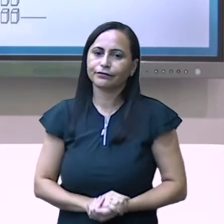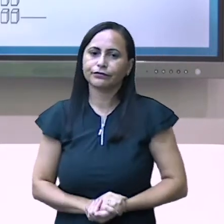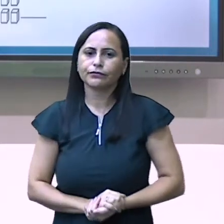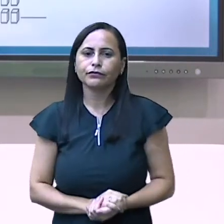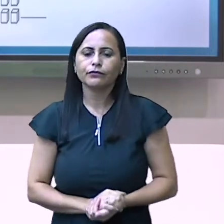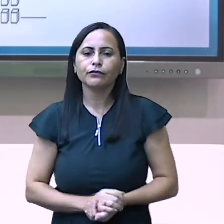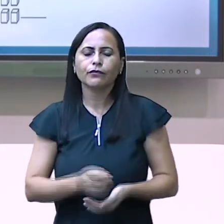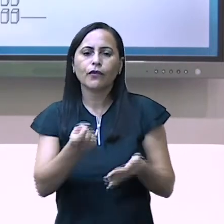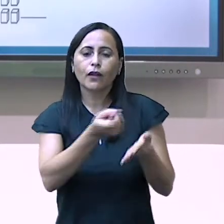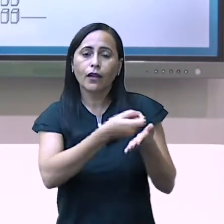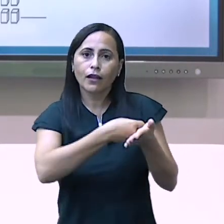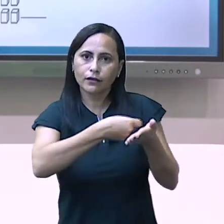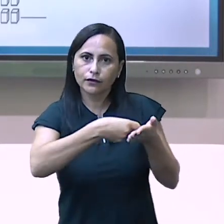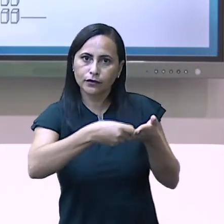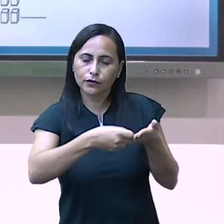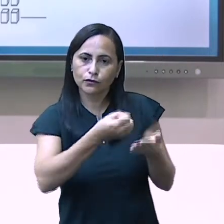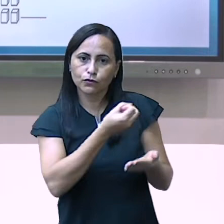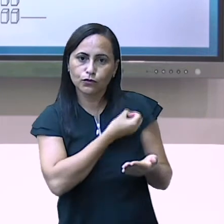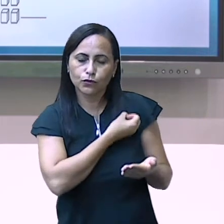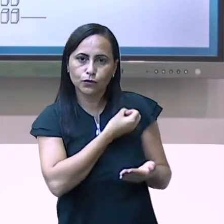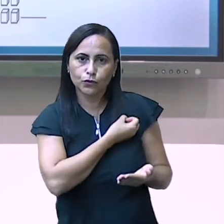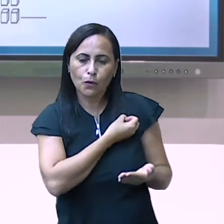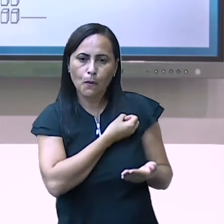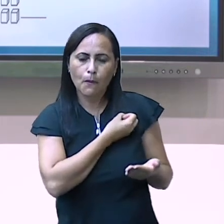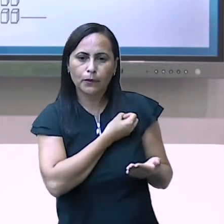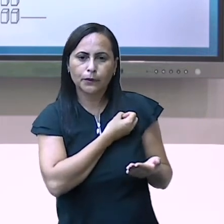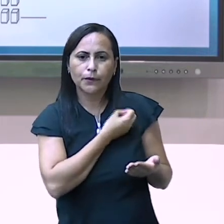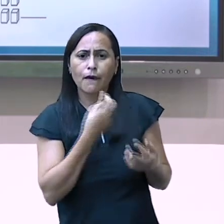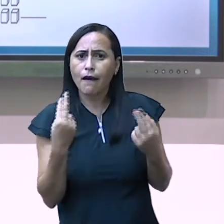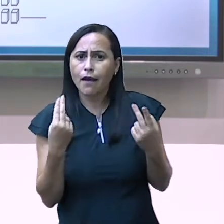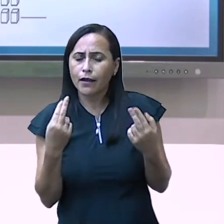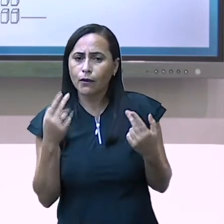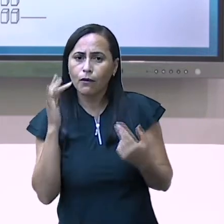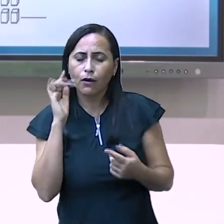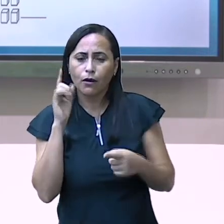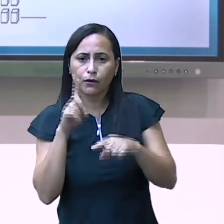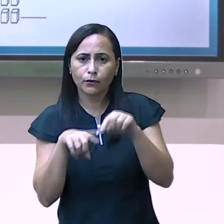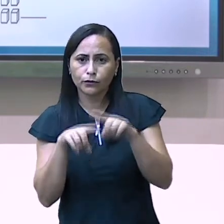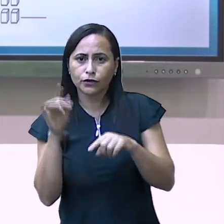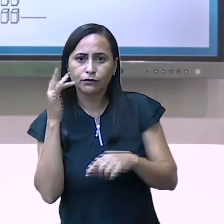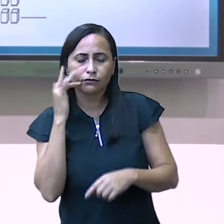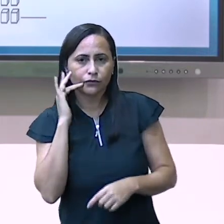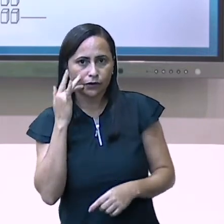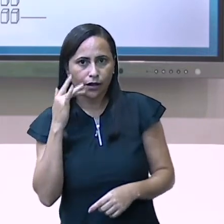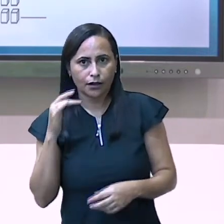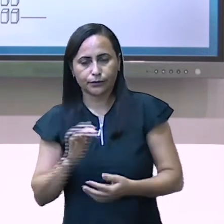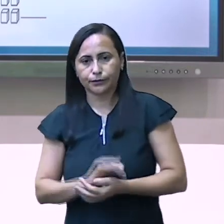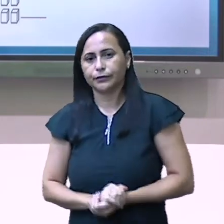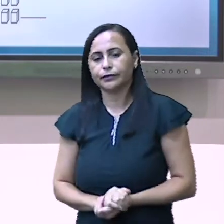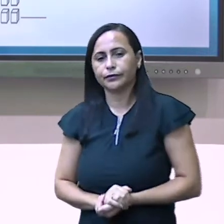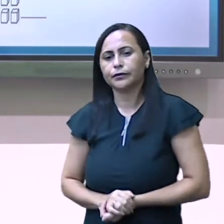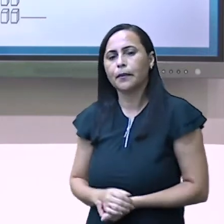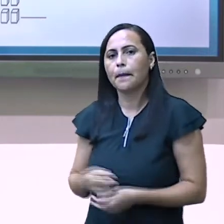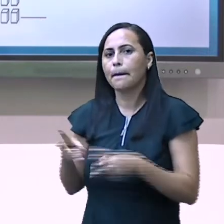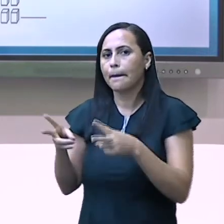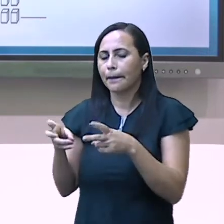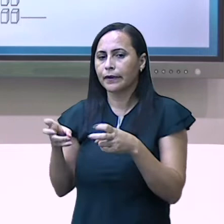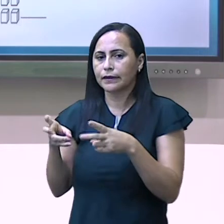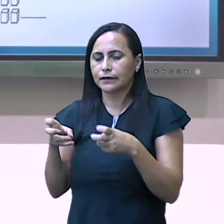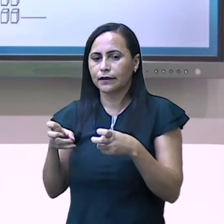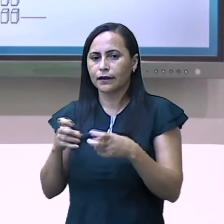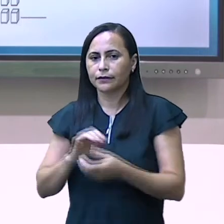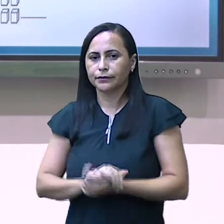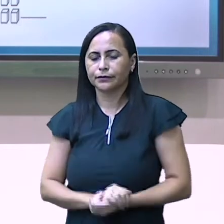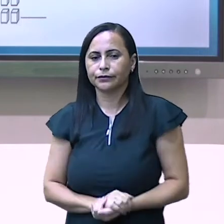Escrevam o número correspondente ao material dourado. Então, observem. Unidade são as nossas...